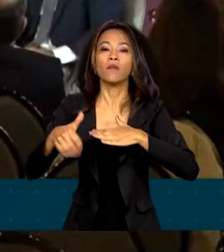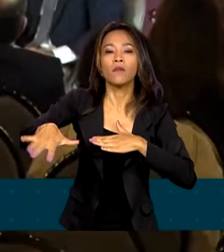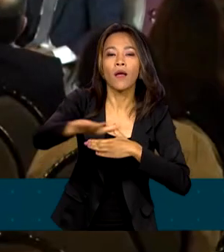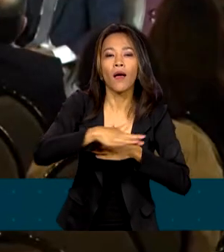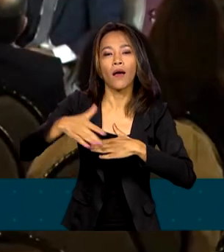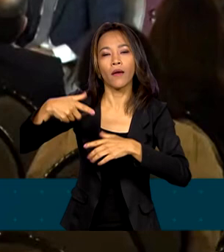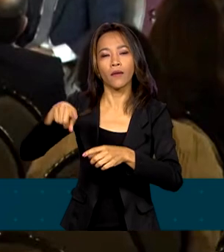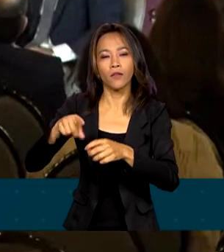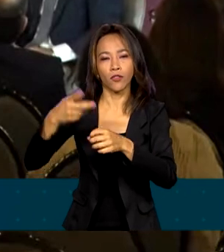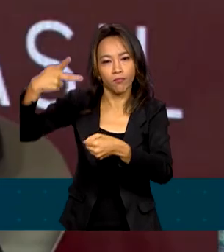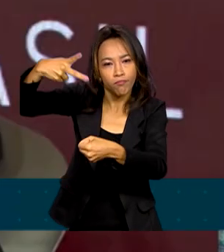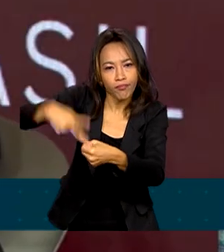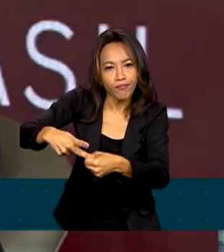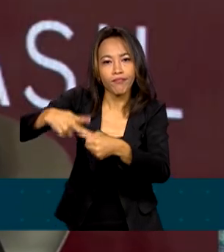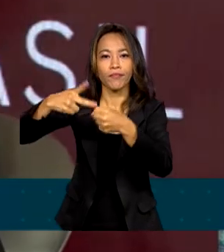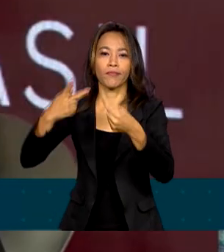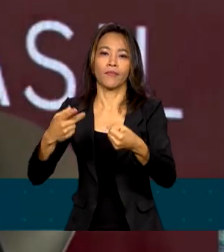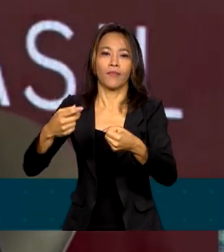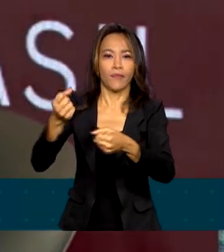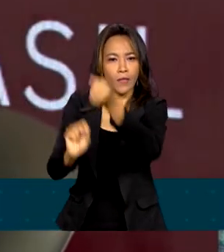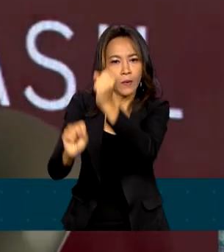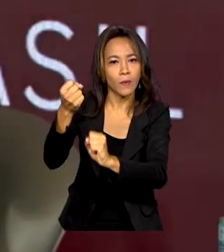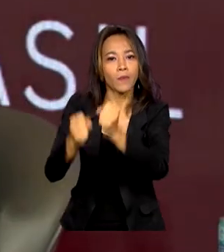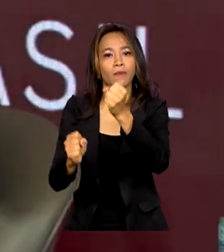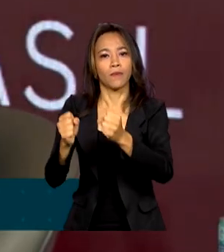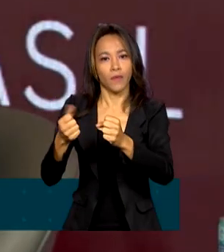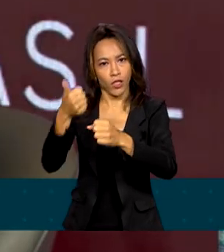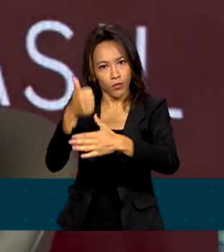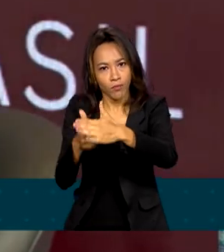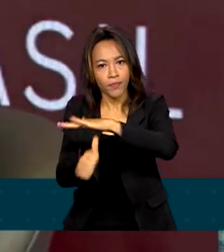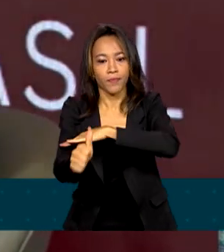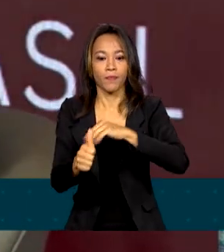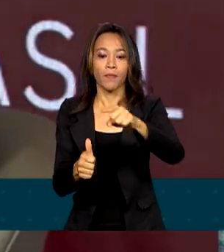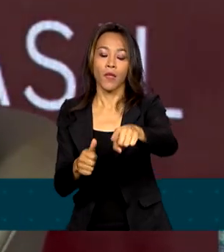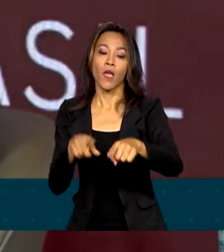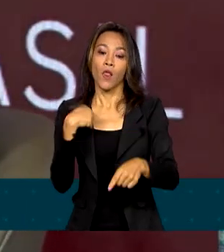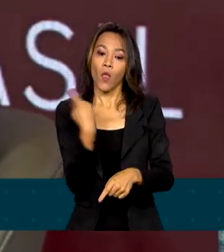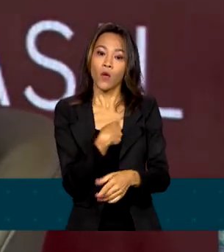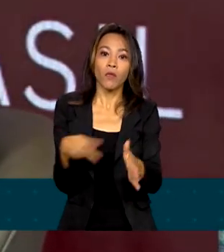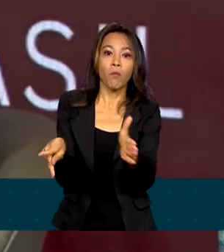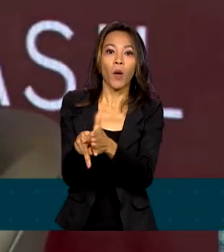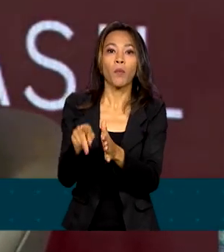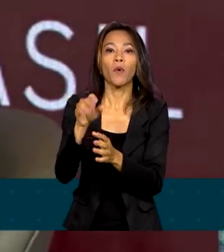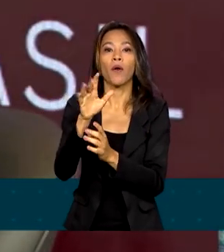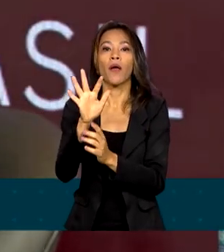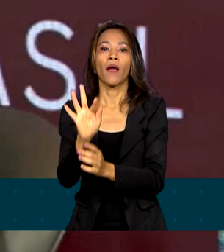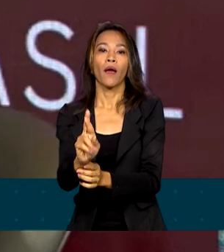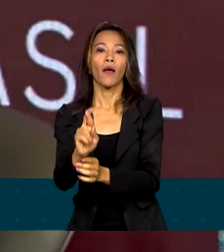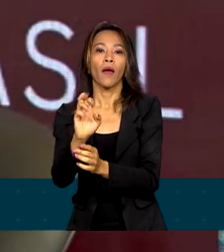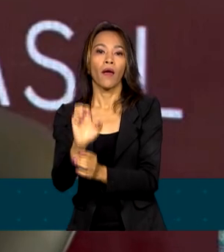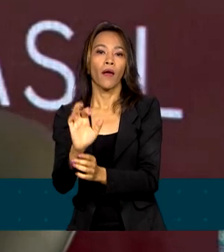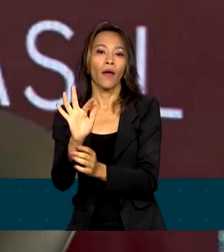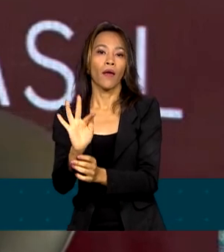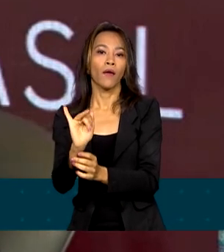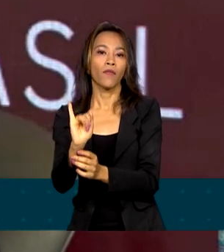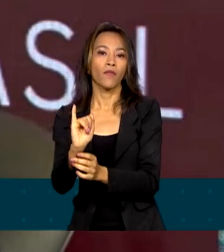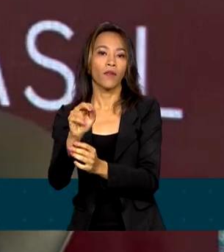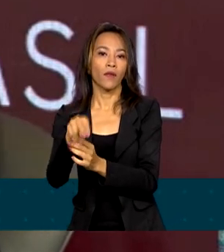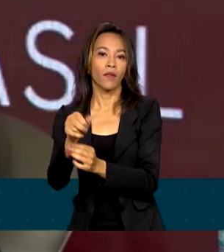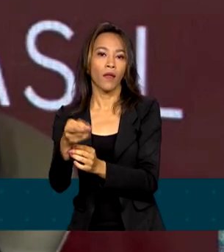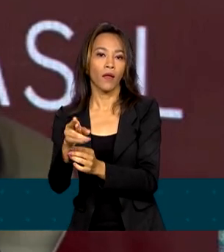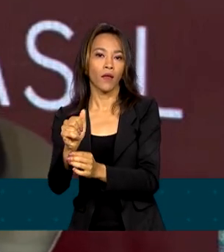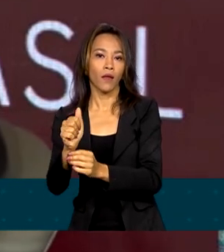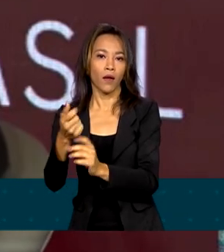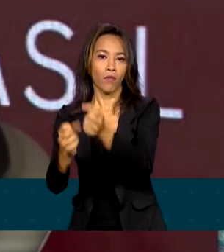preços da Petrobras. Nós temos capacidade, nas nossas próprias refinarias, só modernizando as refinarias, de nos